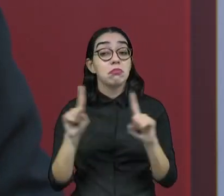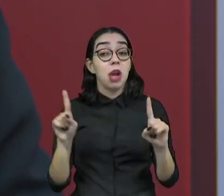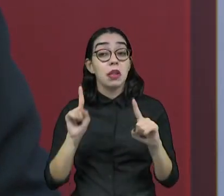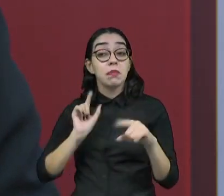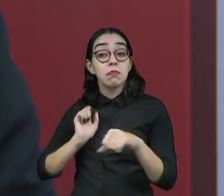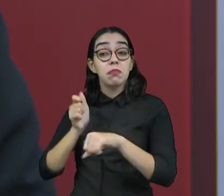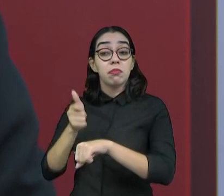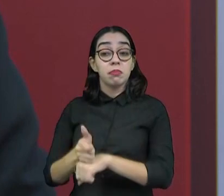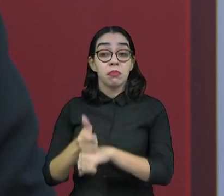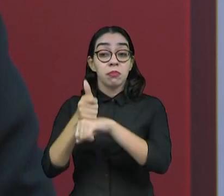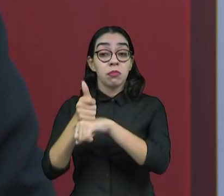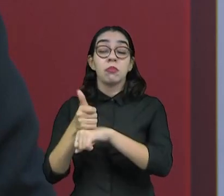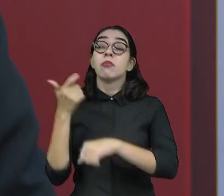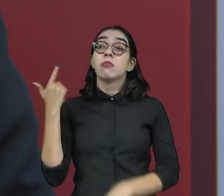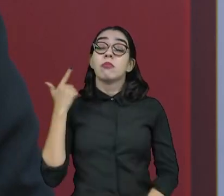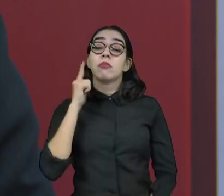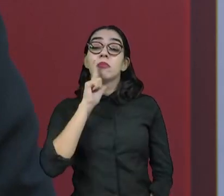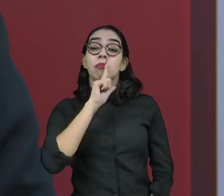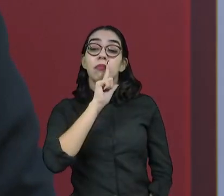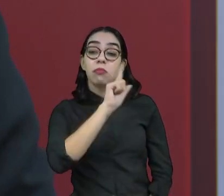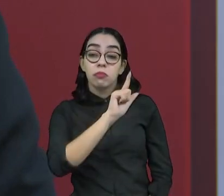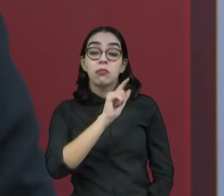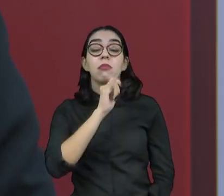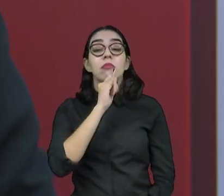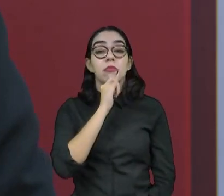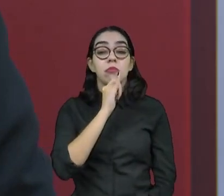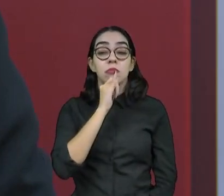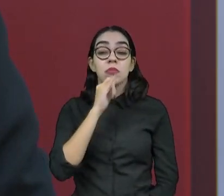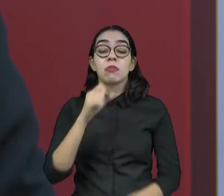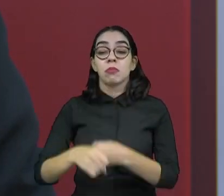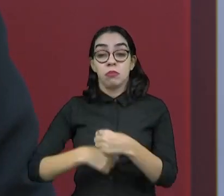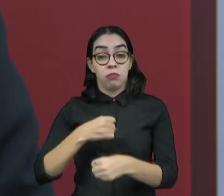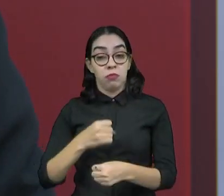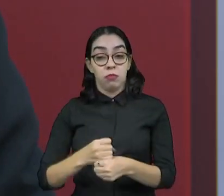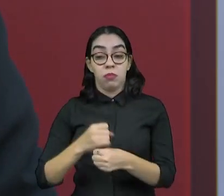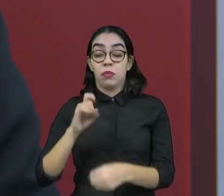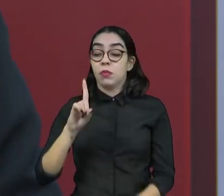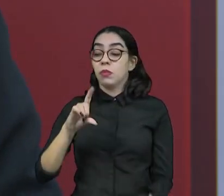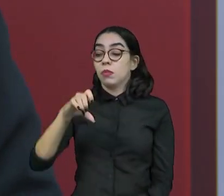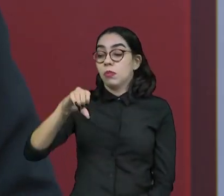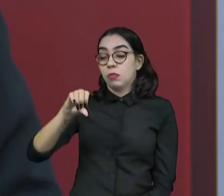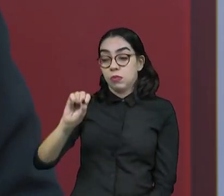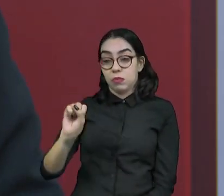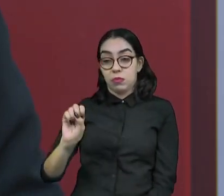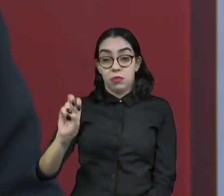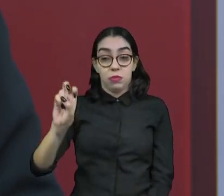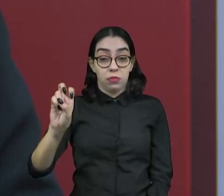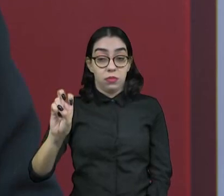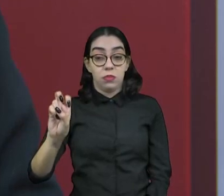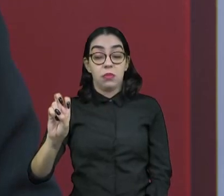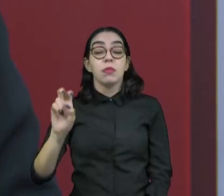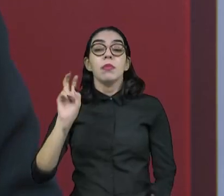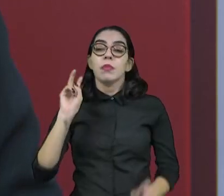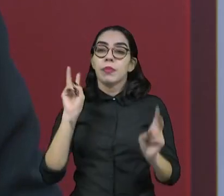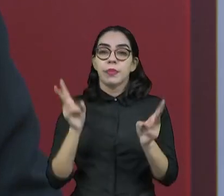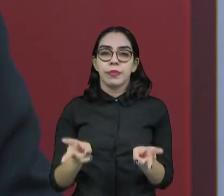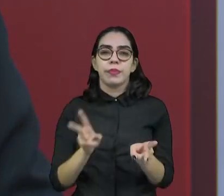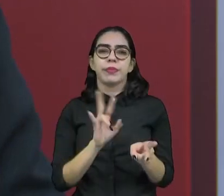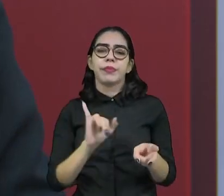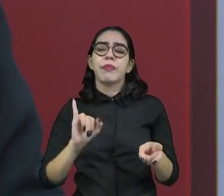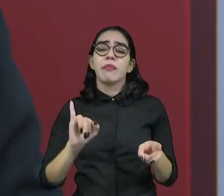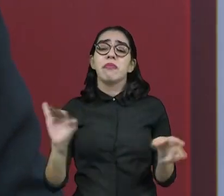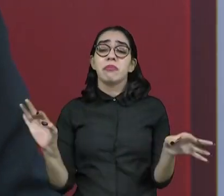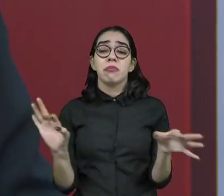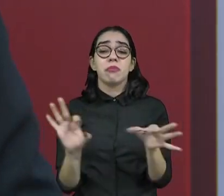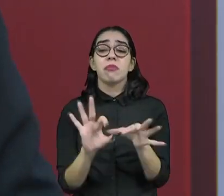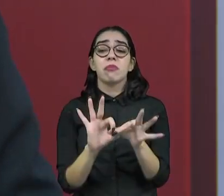acabou consagrando-se vitoriosa naquela campanha em 1985, né? Então, assim, as pesquisas sempre vão ser um aliado de quem